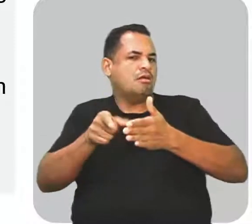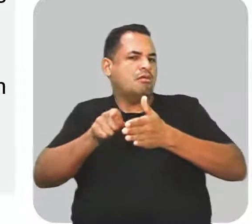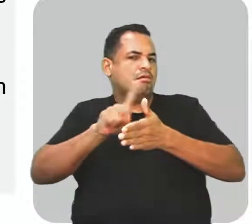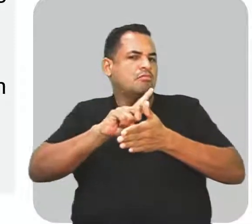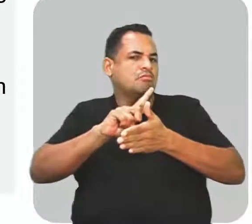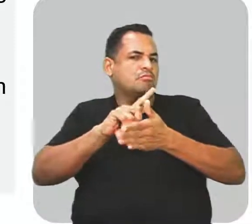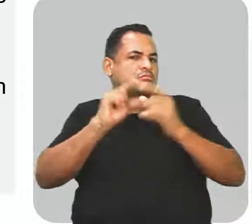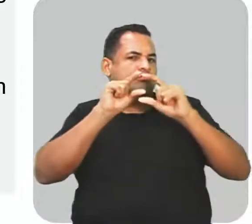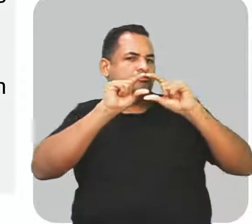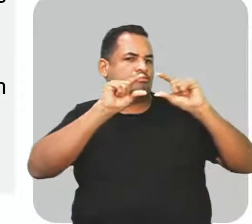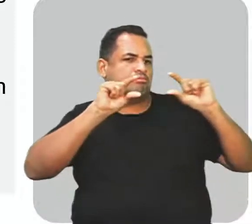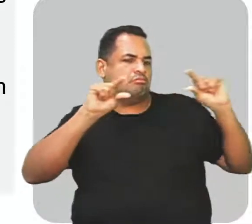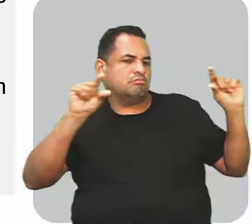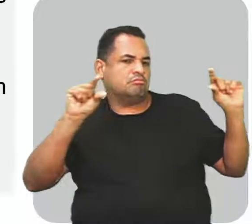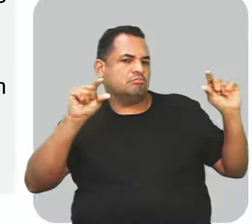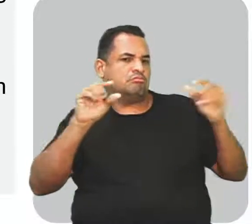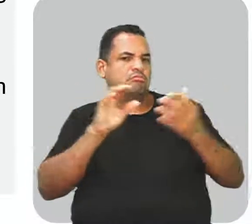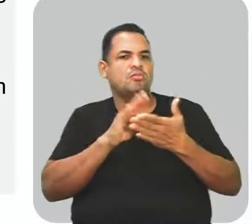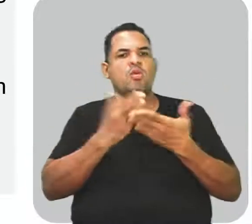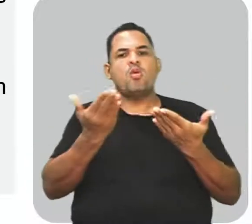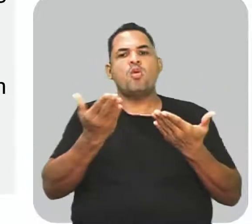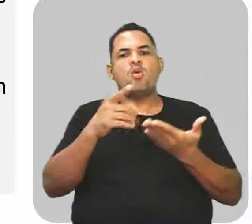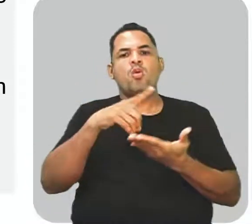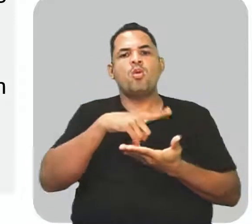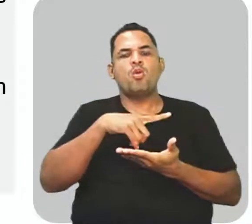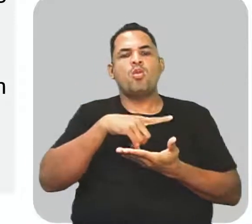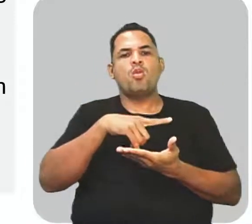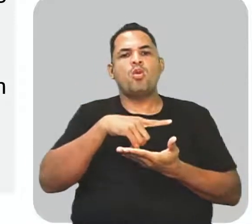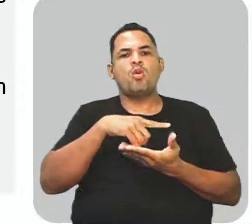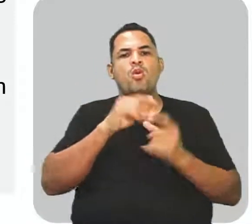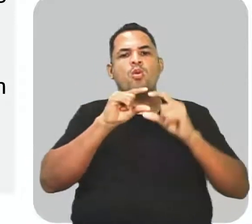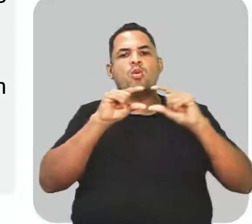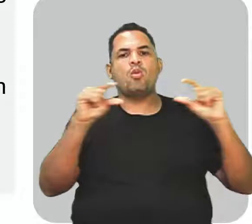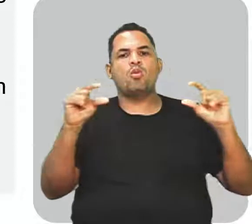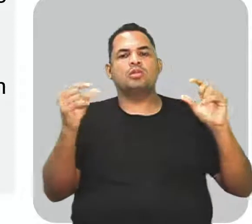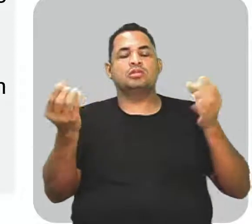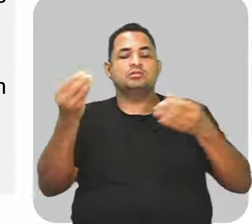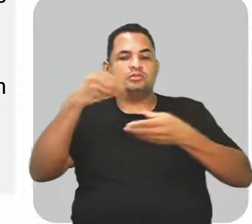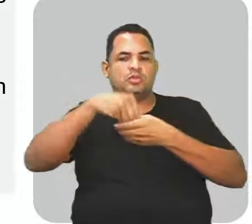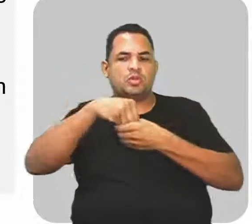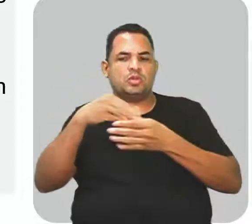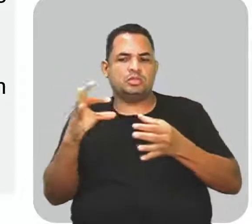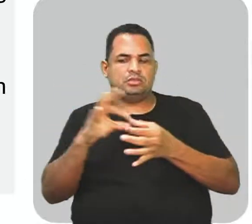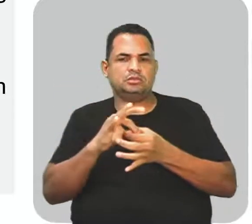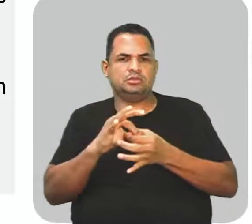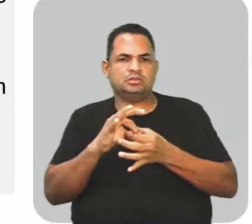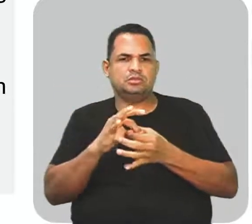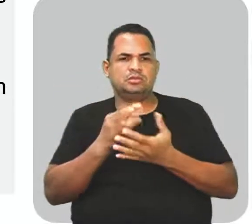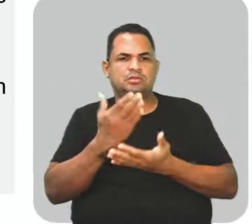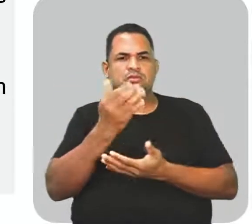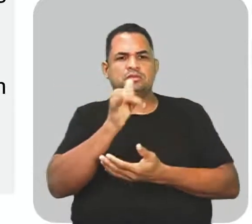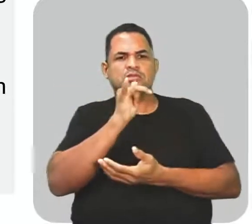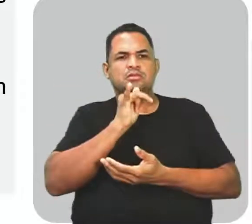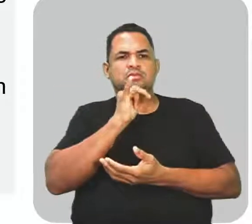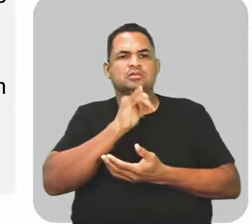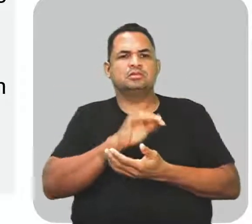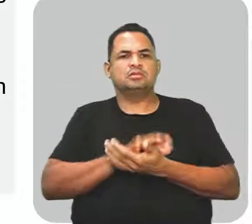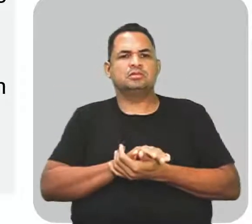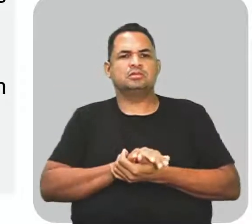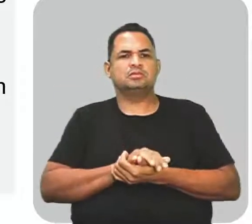enunciado ou seguido na oração ou no contexto. Vamos ao exemplo.